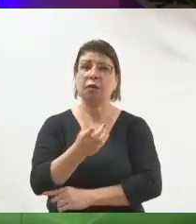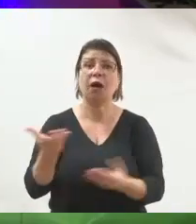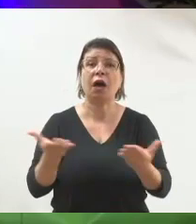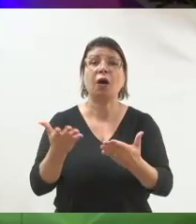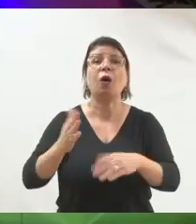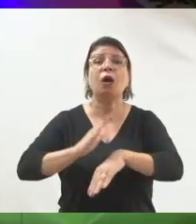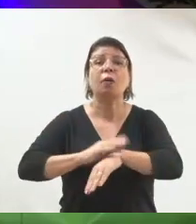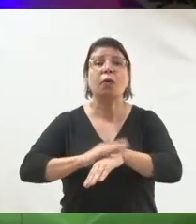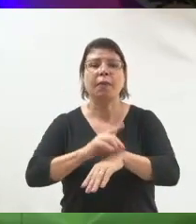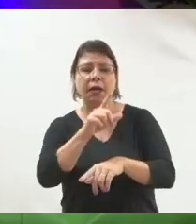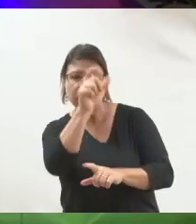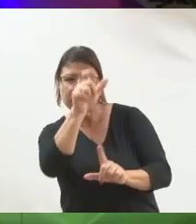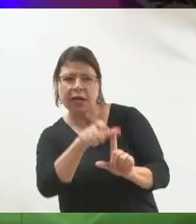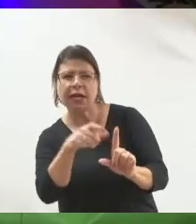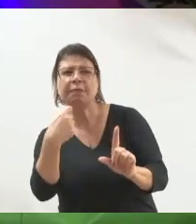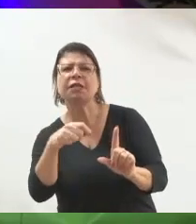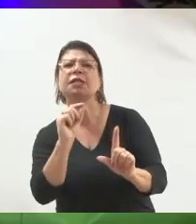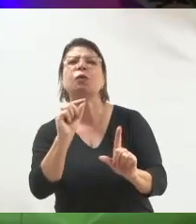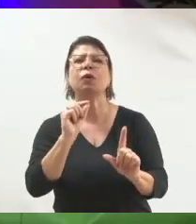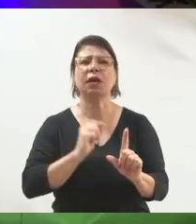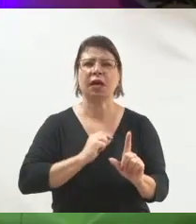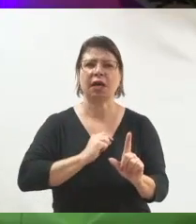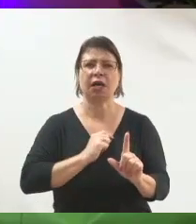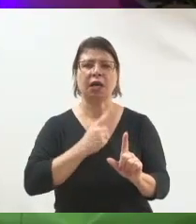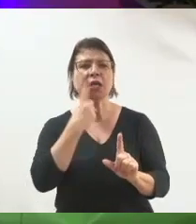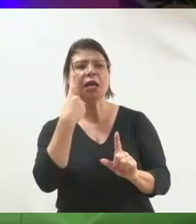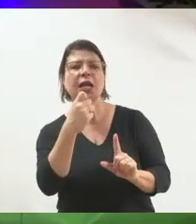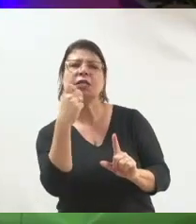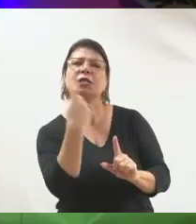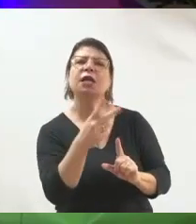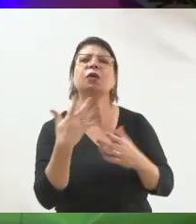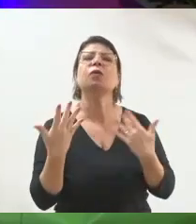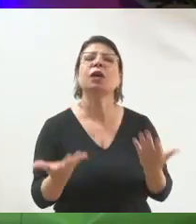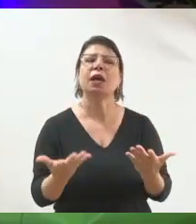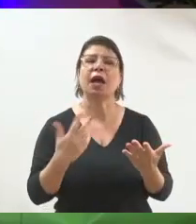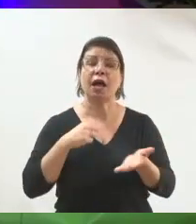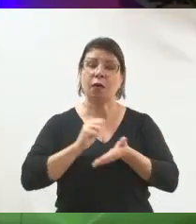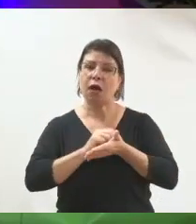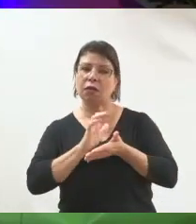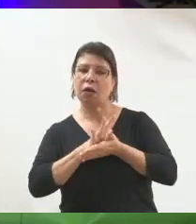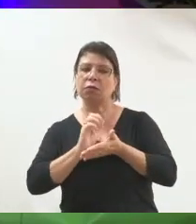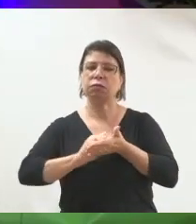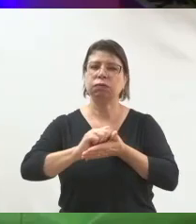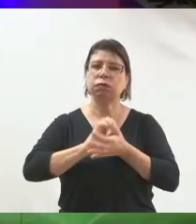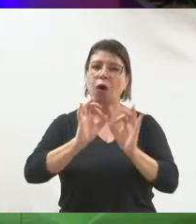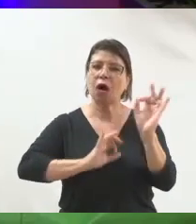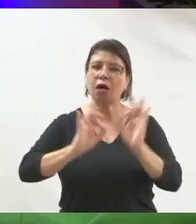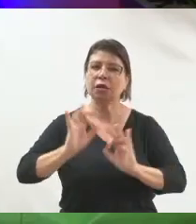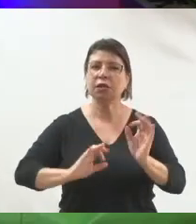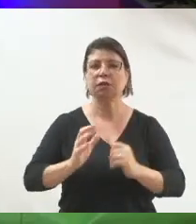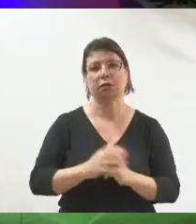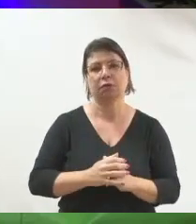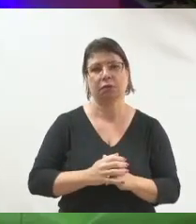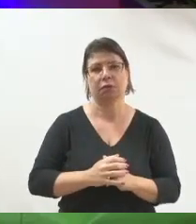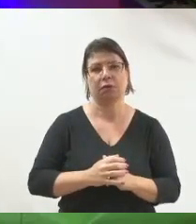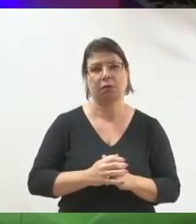isso pode ser algo que prejudica a campanha de vocês, porque não pode fazer campanha extemporânea. Então, assim,